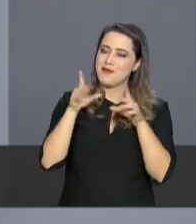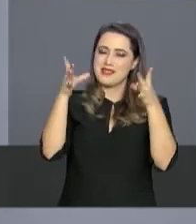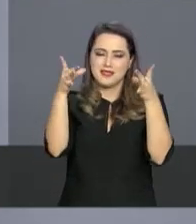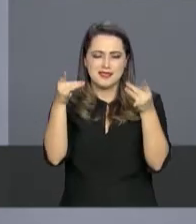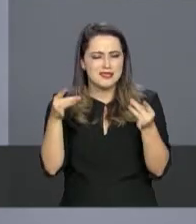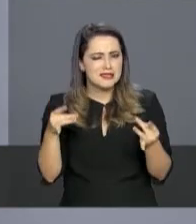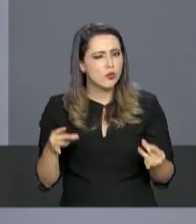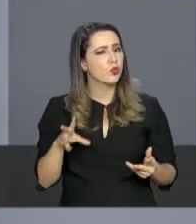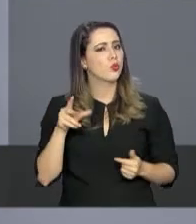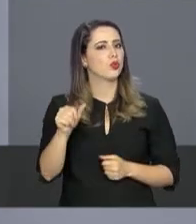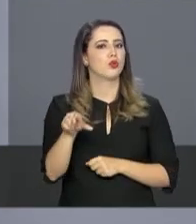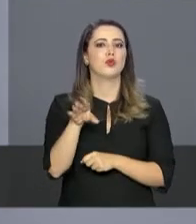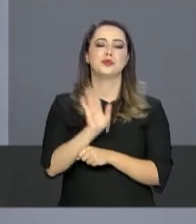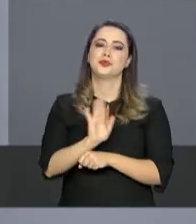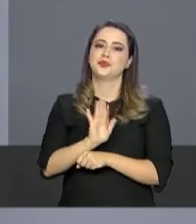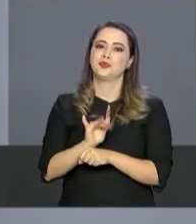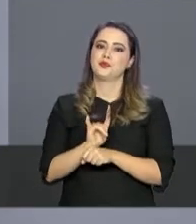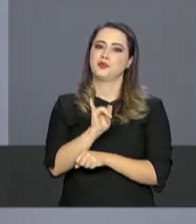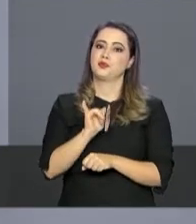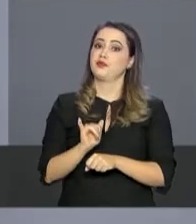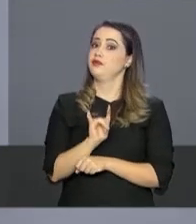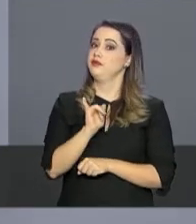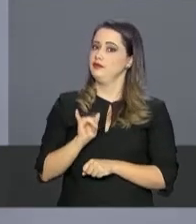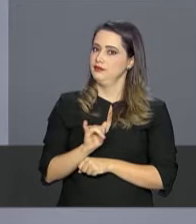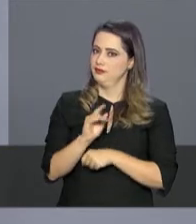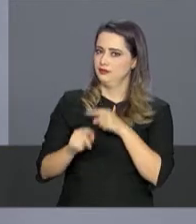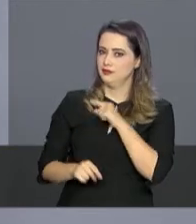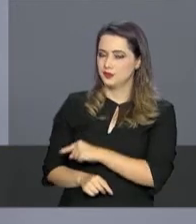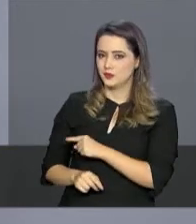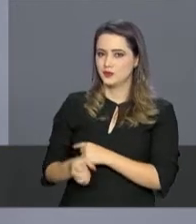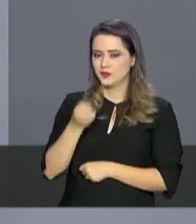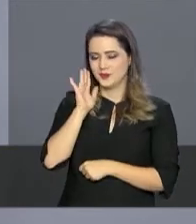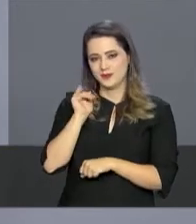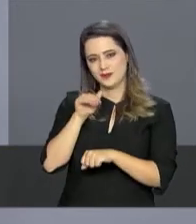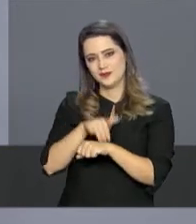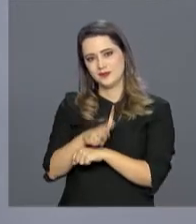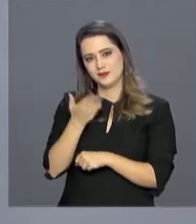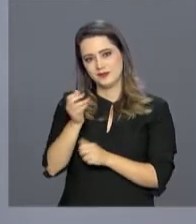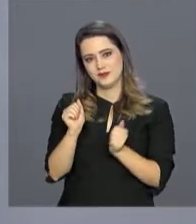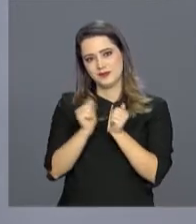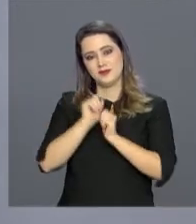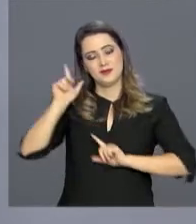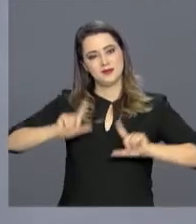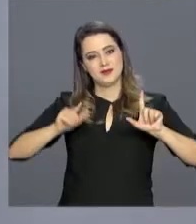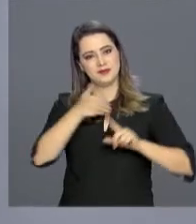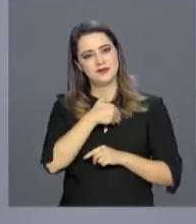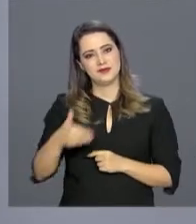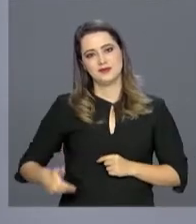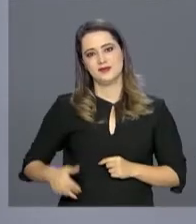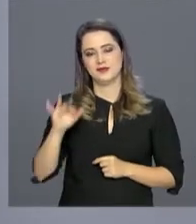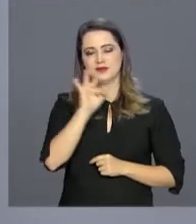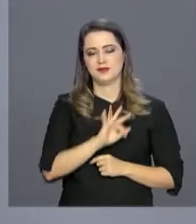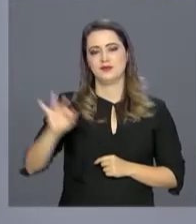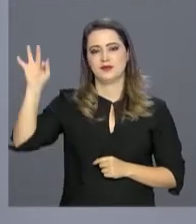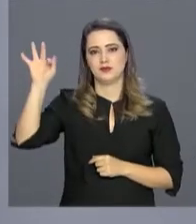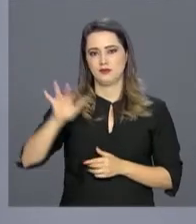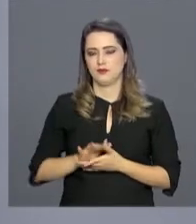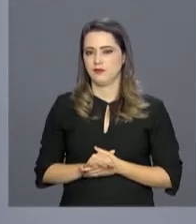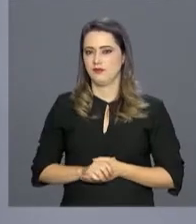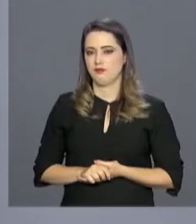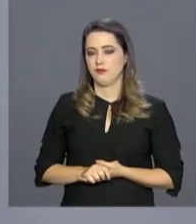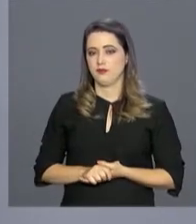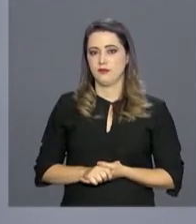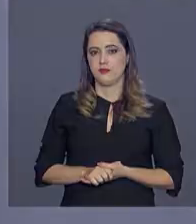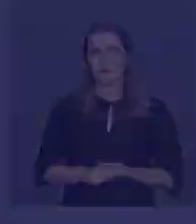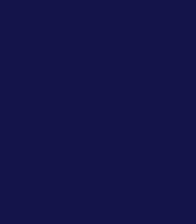as reportagens estão disponíveis em nosso canal no YouTube. Uma boa noite para você e continue com a gente aqui na NBR, TV do Governo